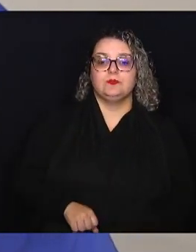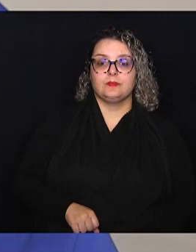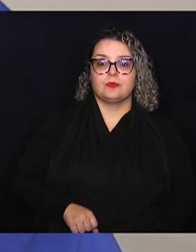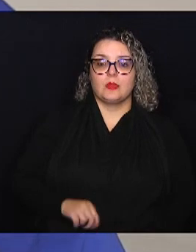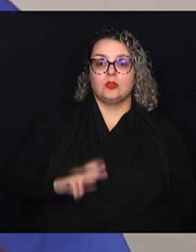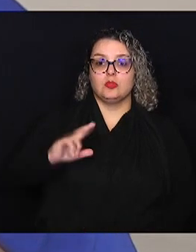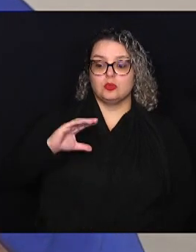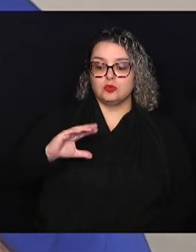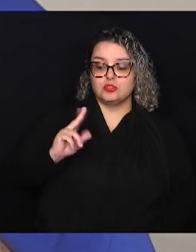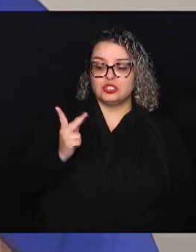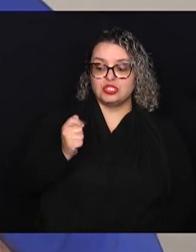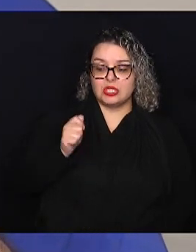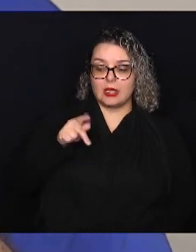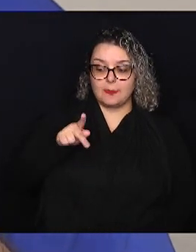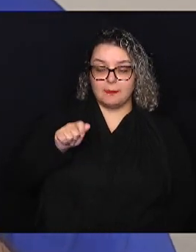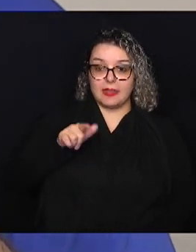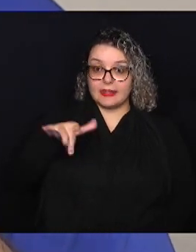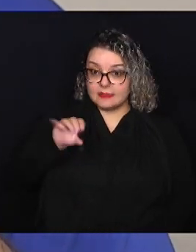Boa Vista, é no Chapadão.